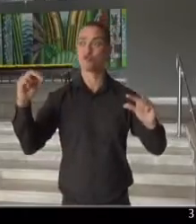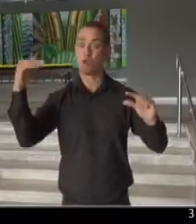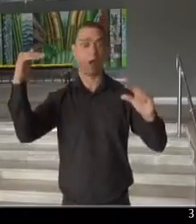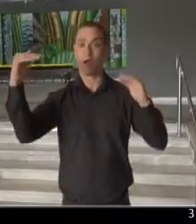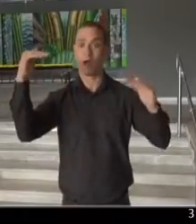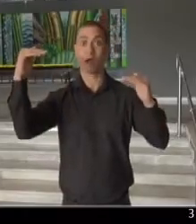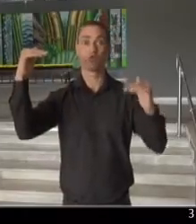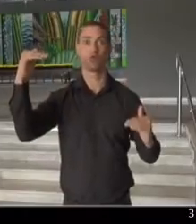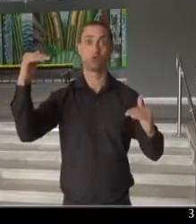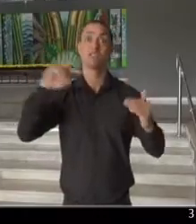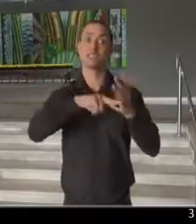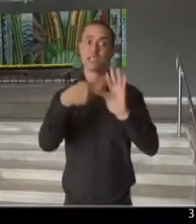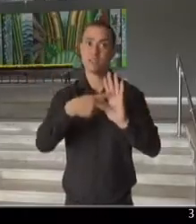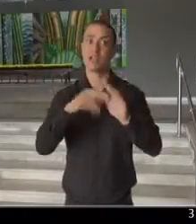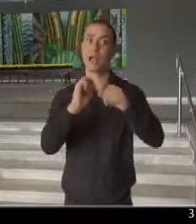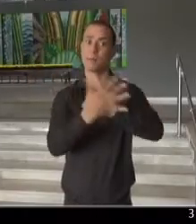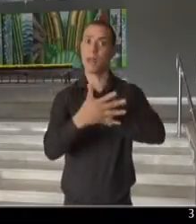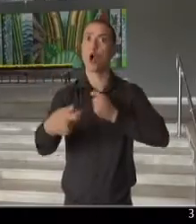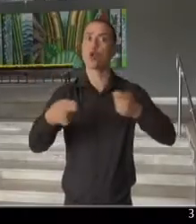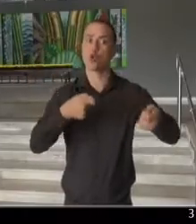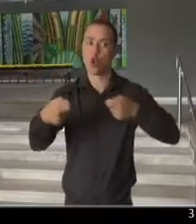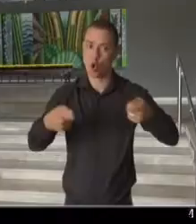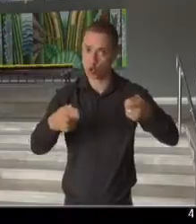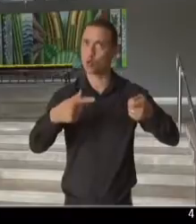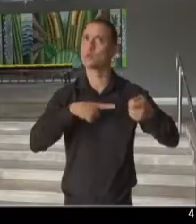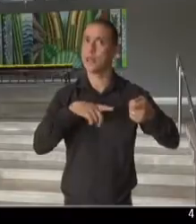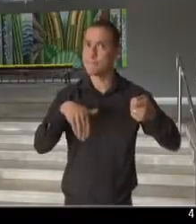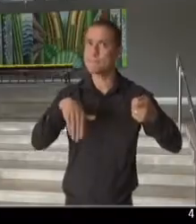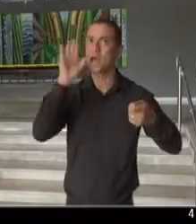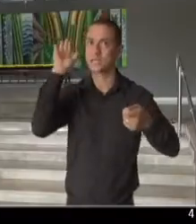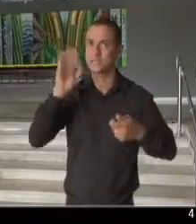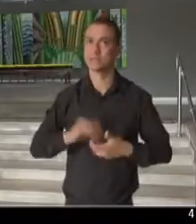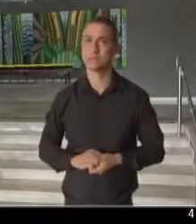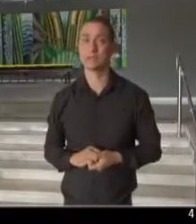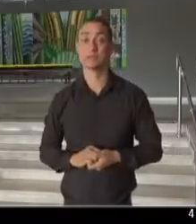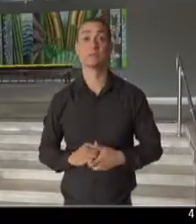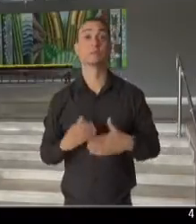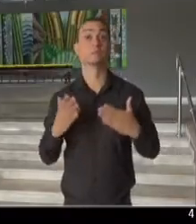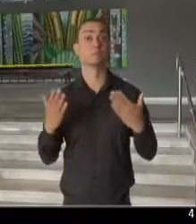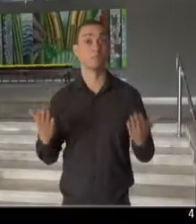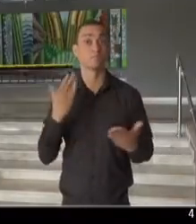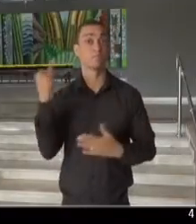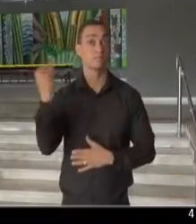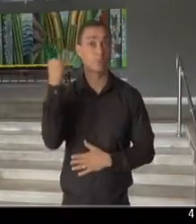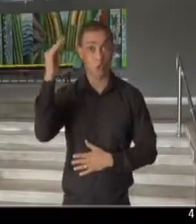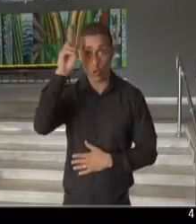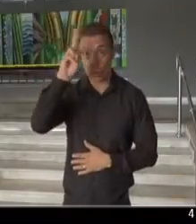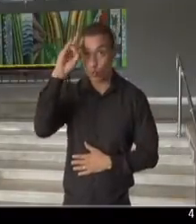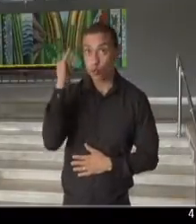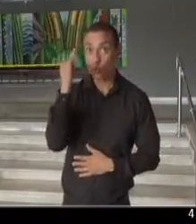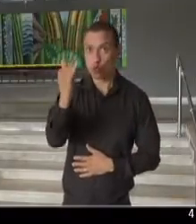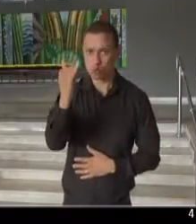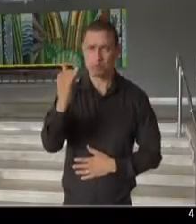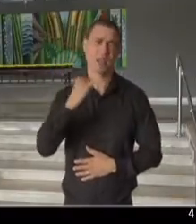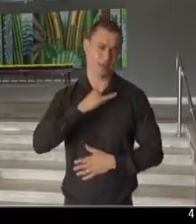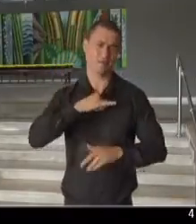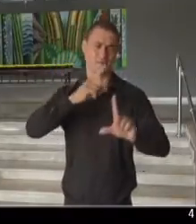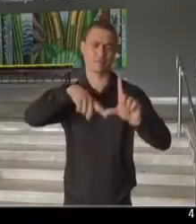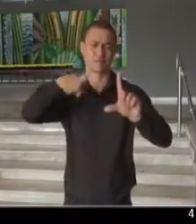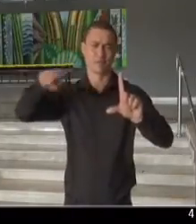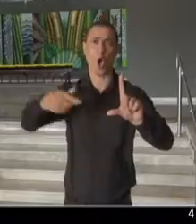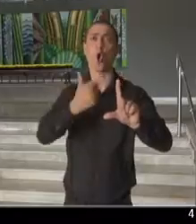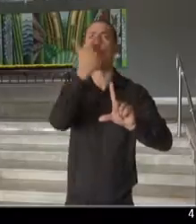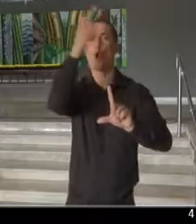controle da pandemia cada vez mais. Próximo, por favor. É importante lembrar que outros índices que nós temos